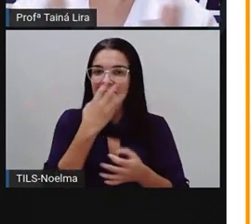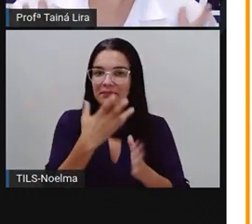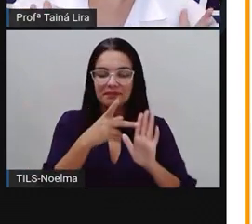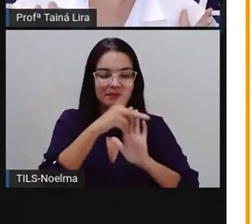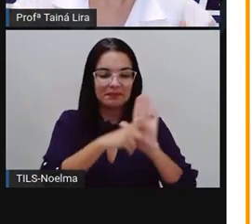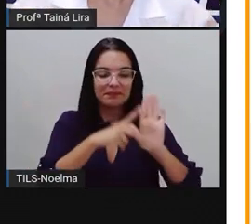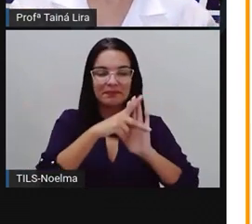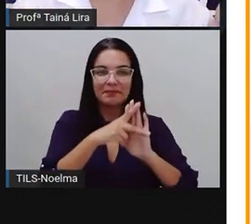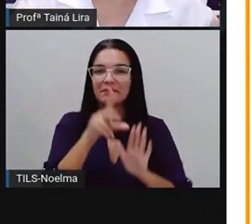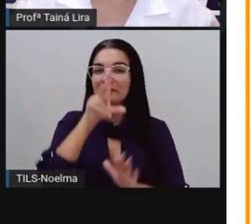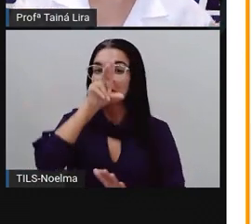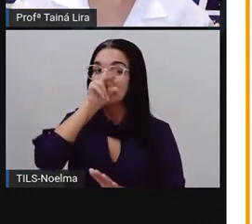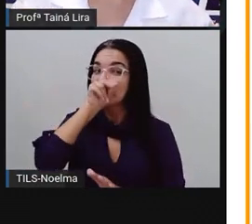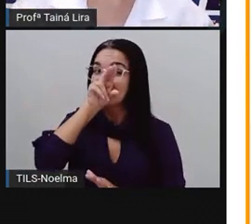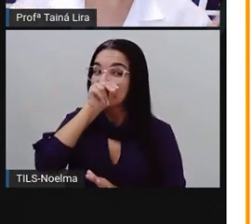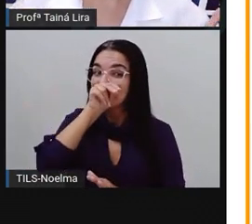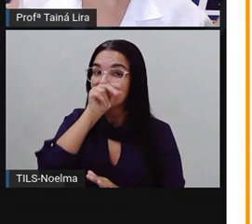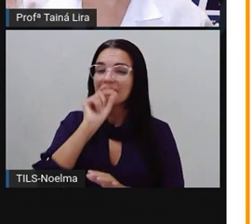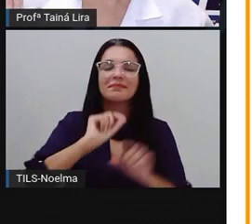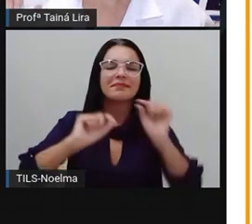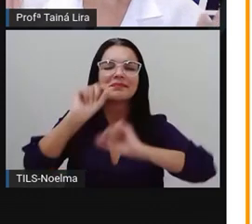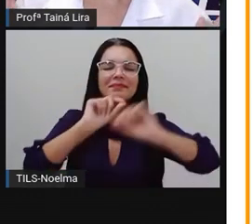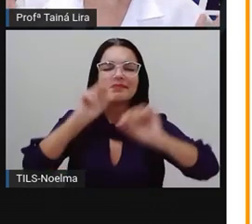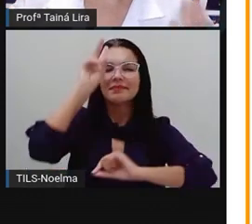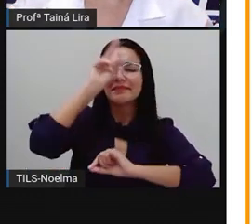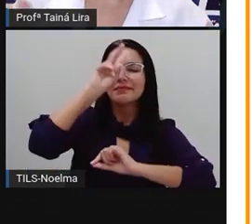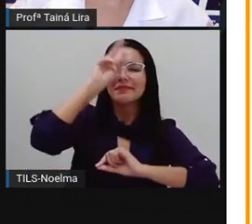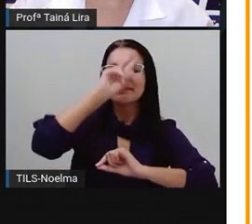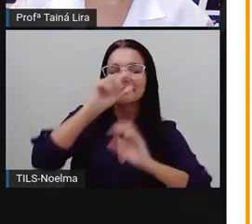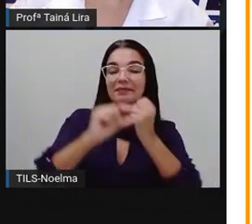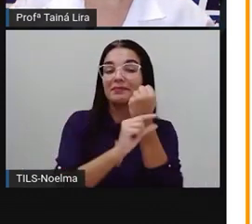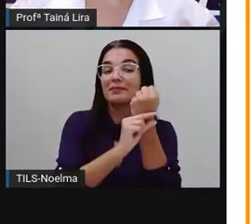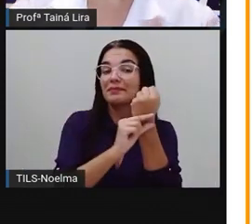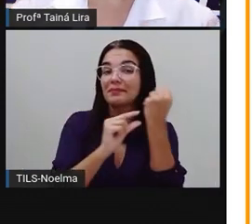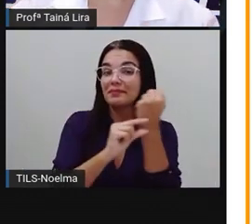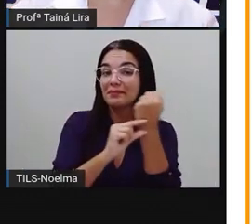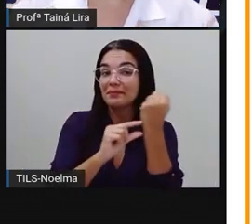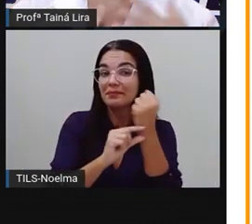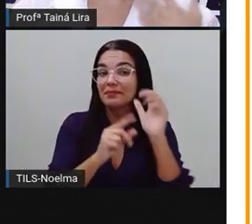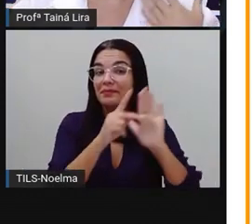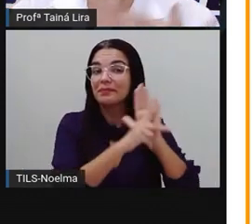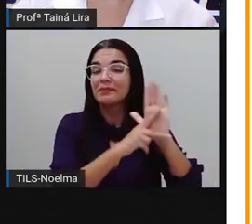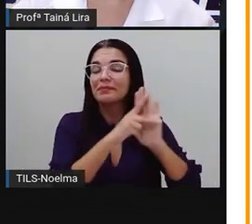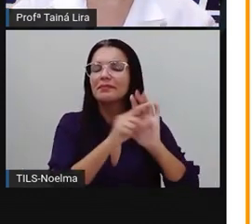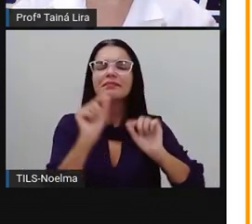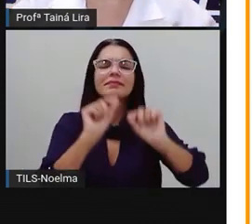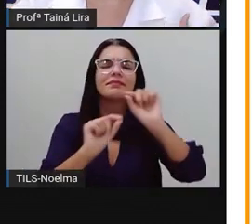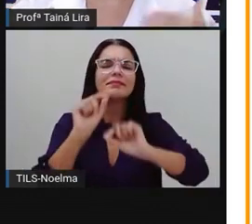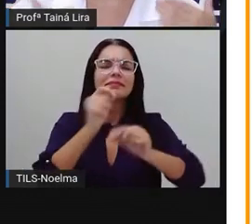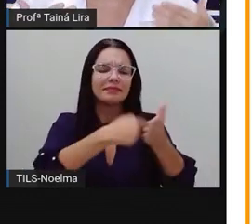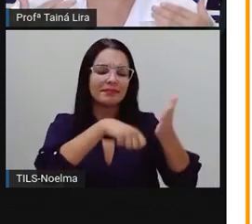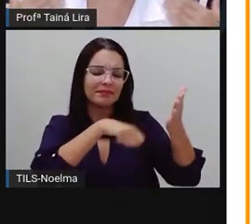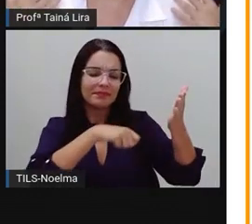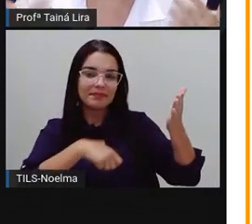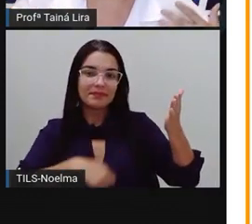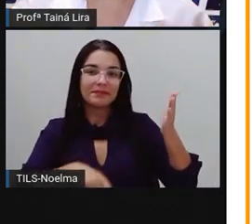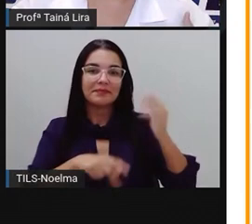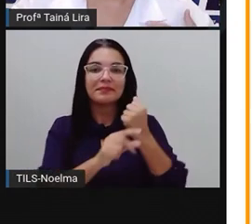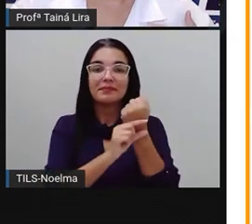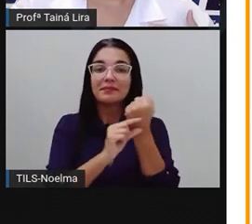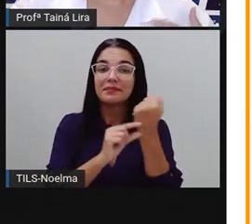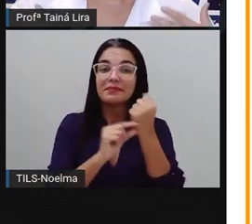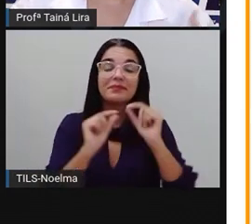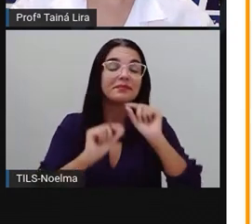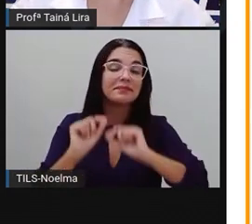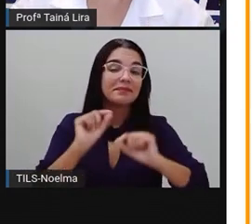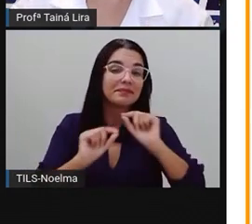Pato. Quem lembra aí quem é o autor aí desse poema? Quem será que escreveu esse poema, o Pato?